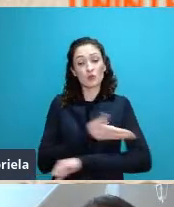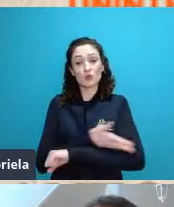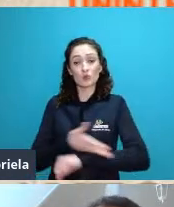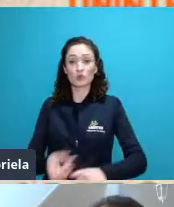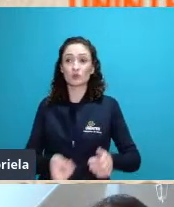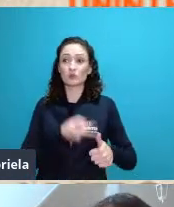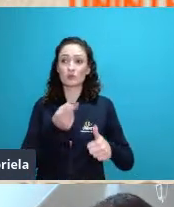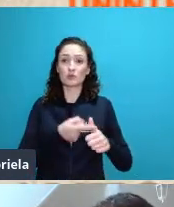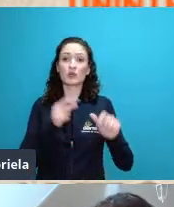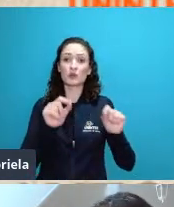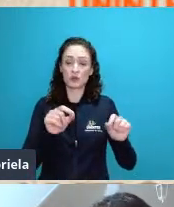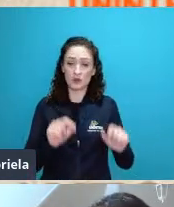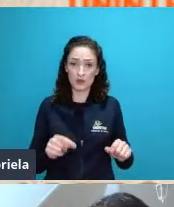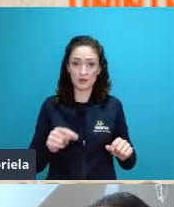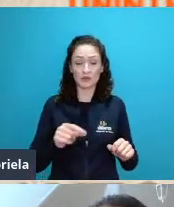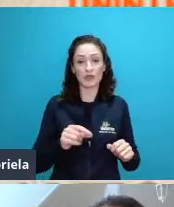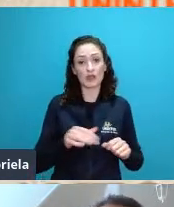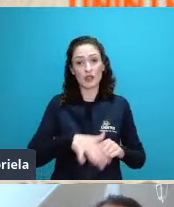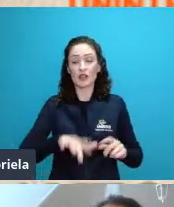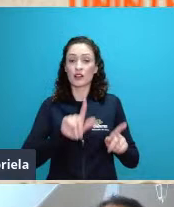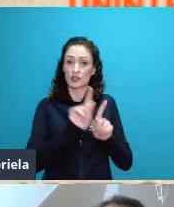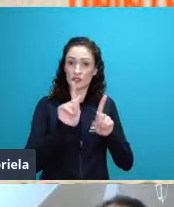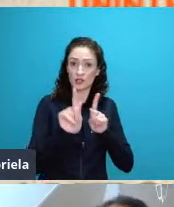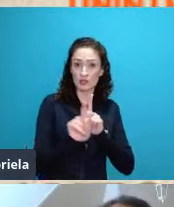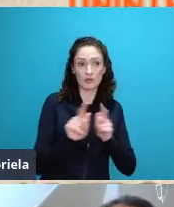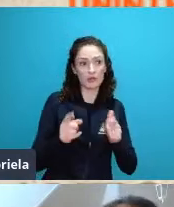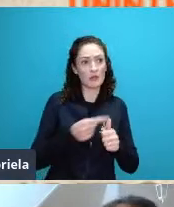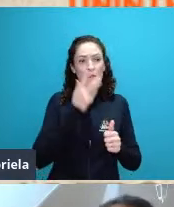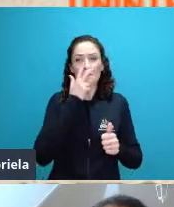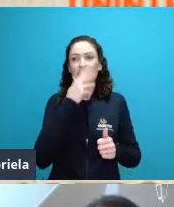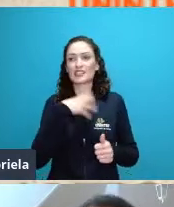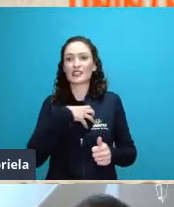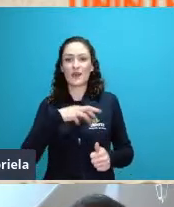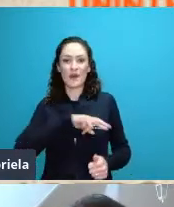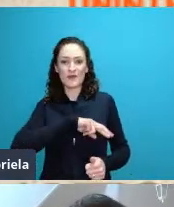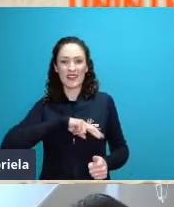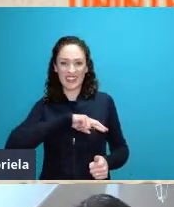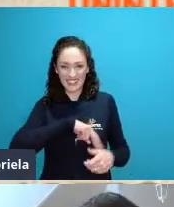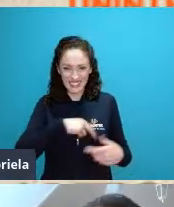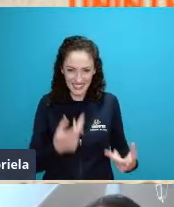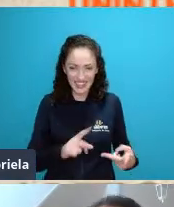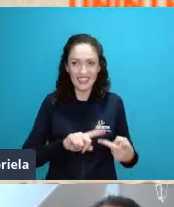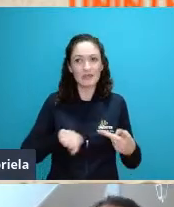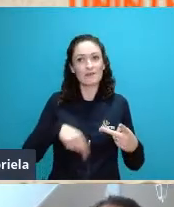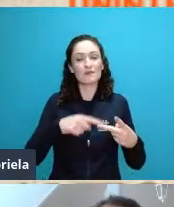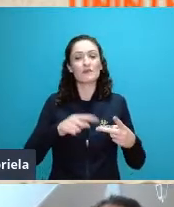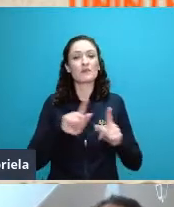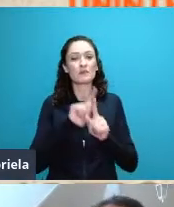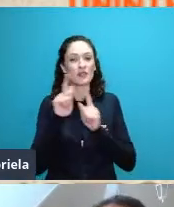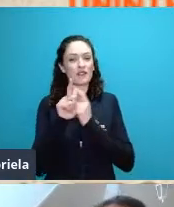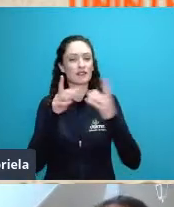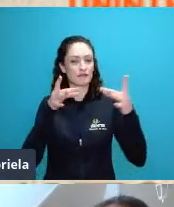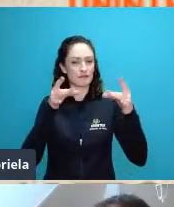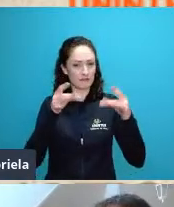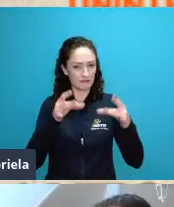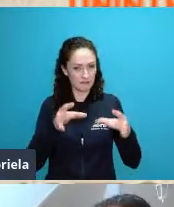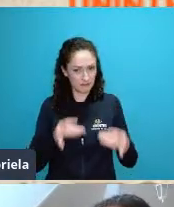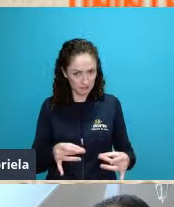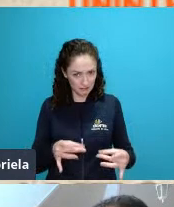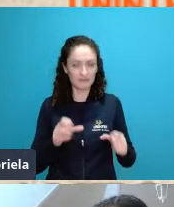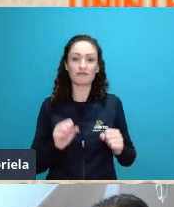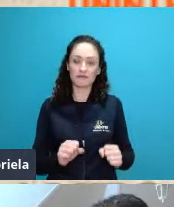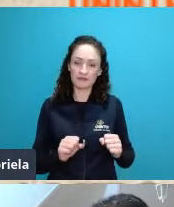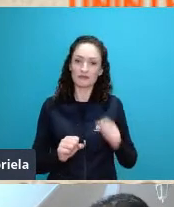geografia mais romântica depois uma geografia mais descritiva que ela permeou